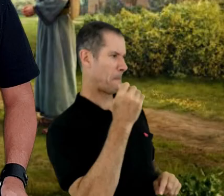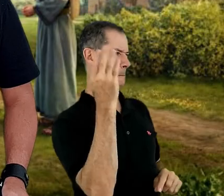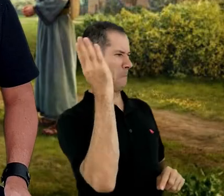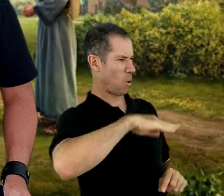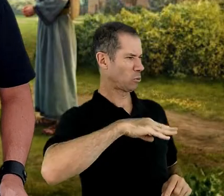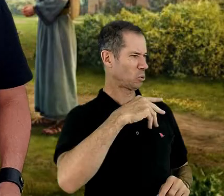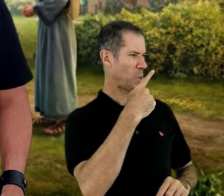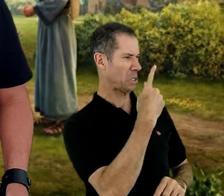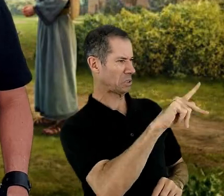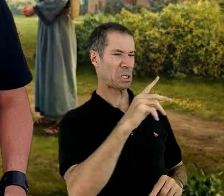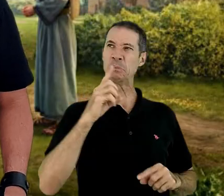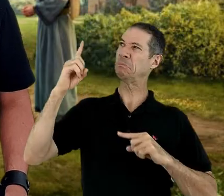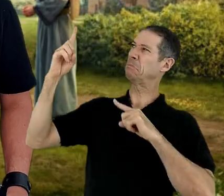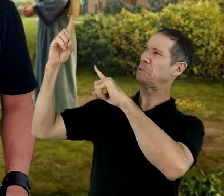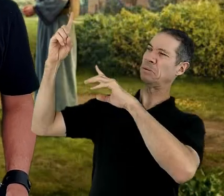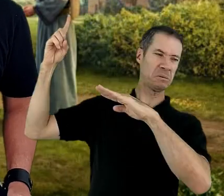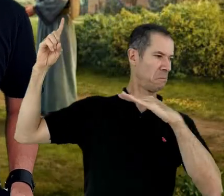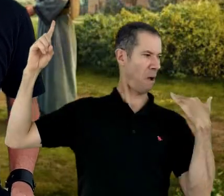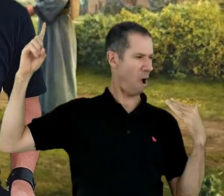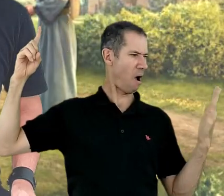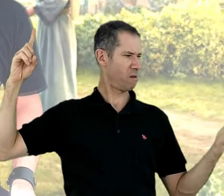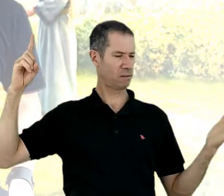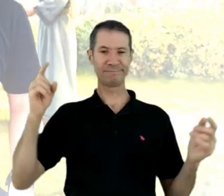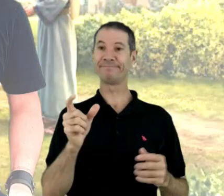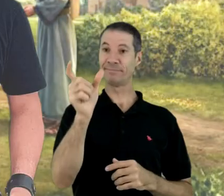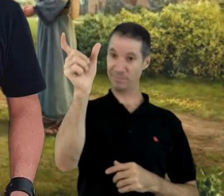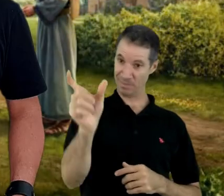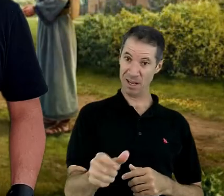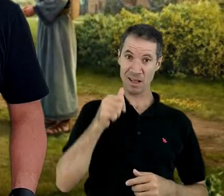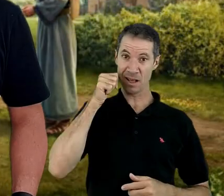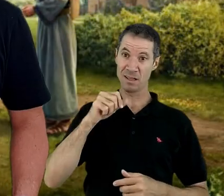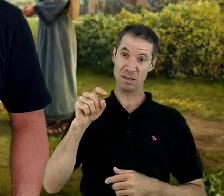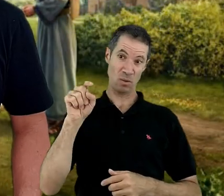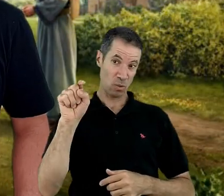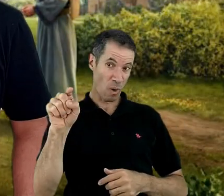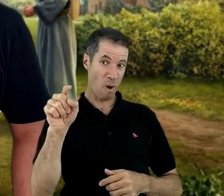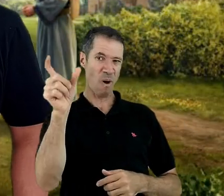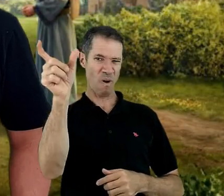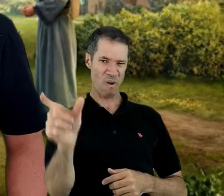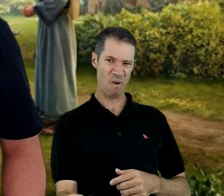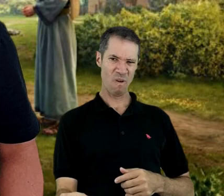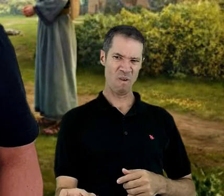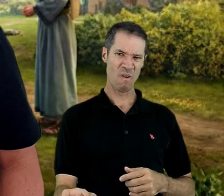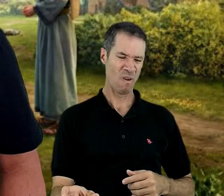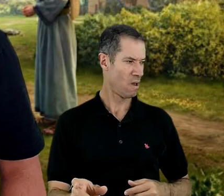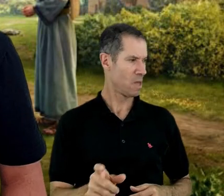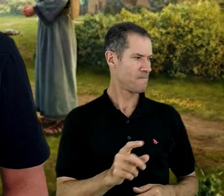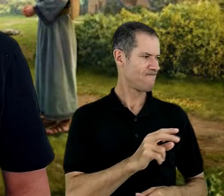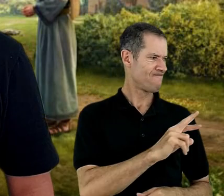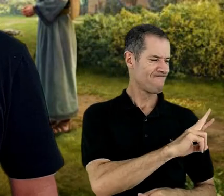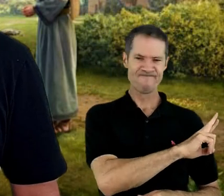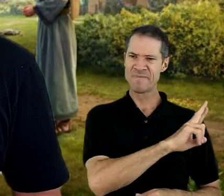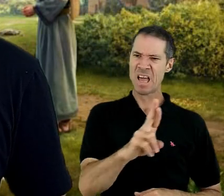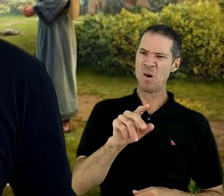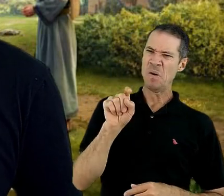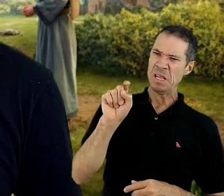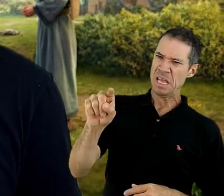morre. Aí nós temos a célebre frase de Jó. Você fala como uma insensata.